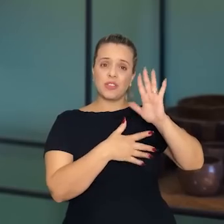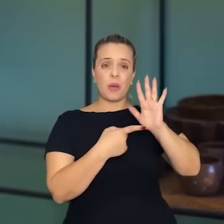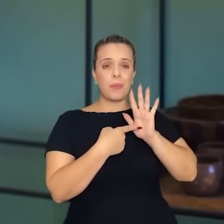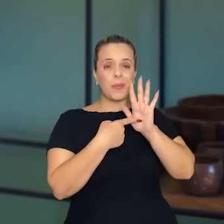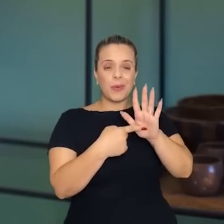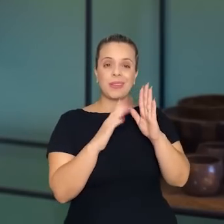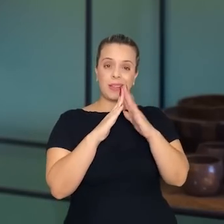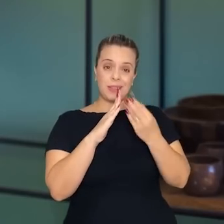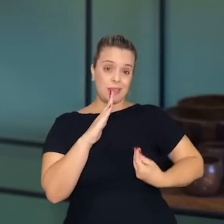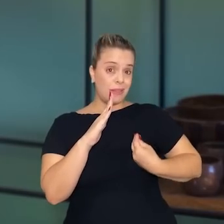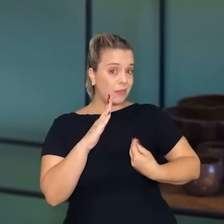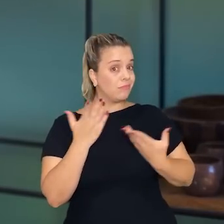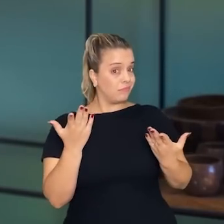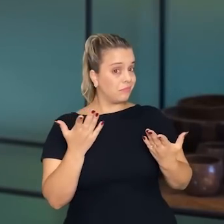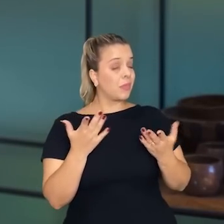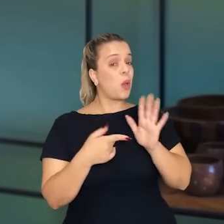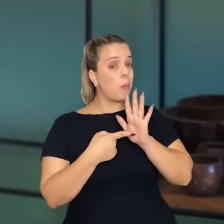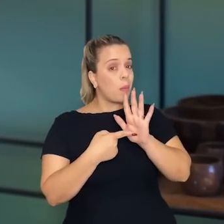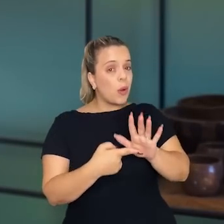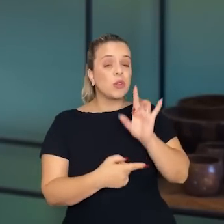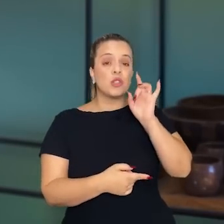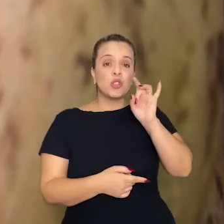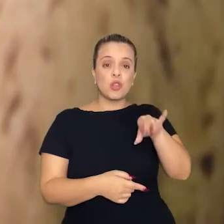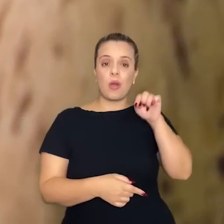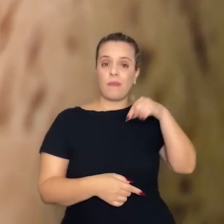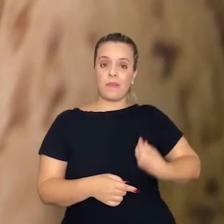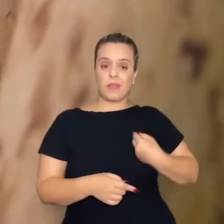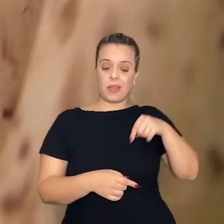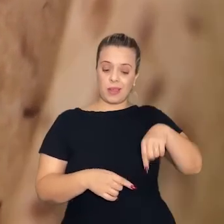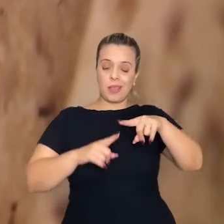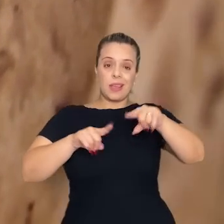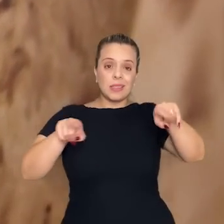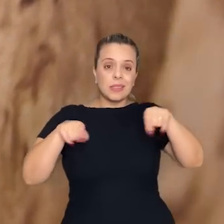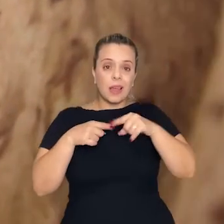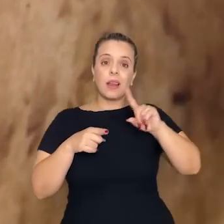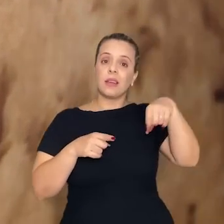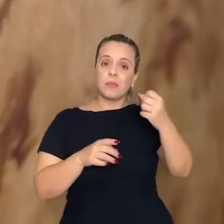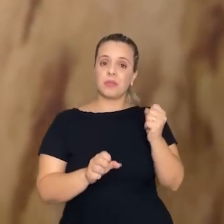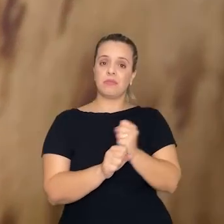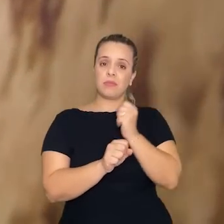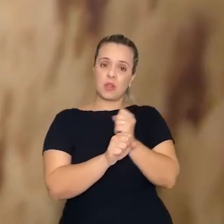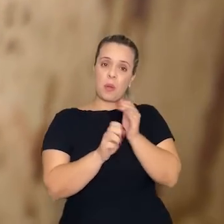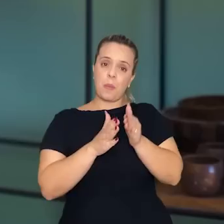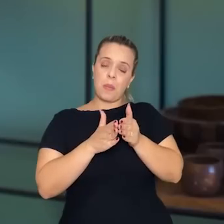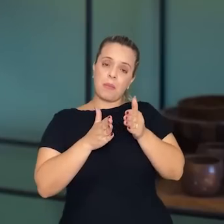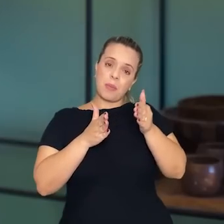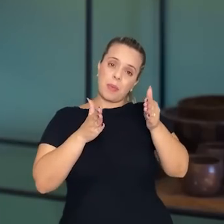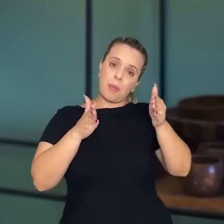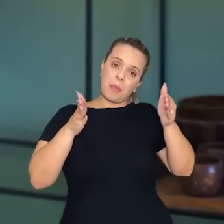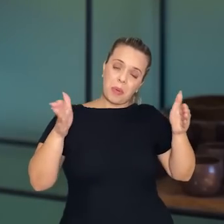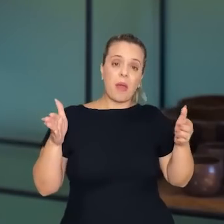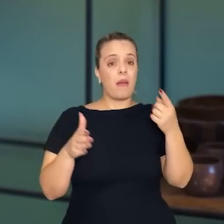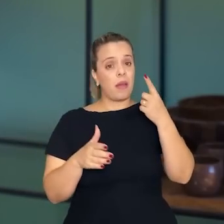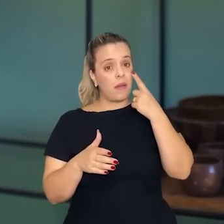casa, quer dizer, aparece, provavelmente, só tinha essa sala e depois foi ampliando e você